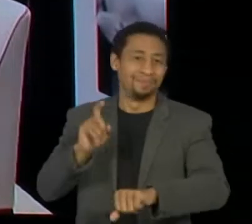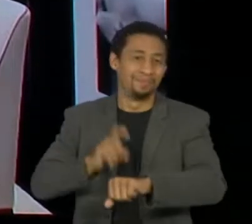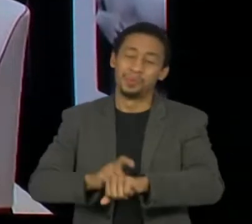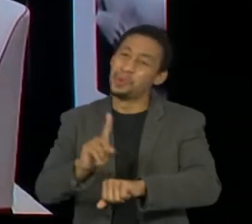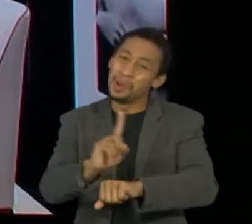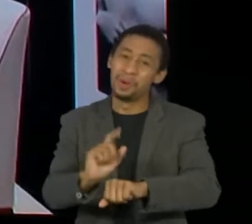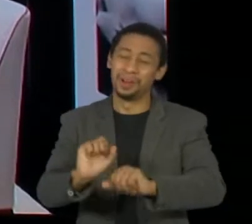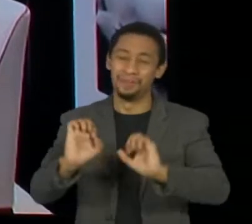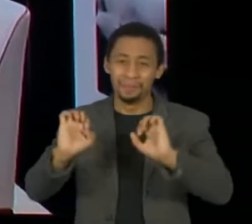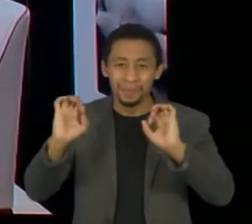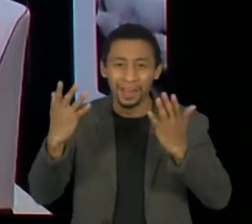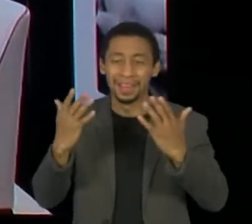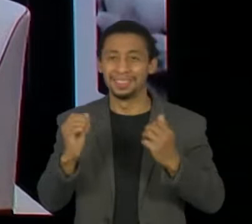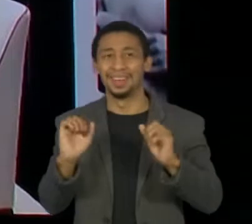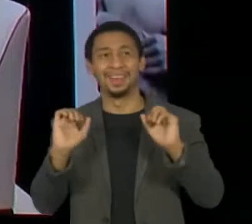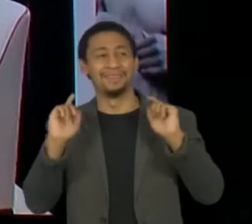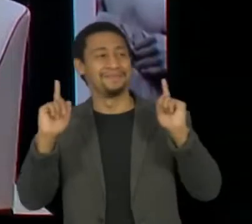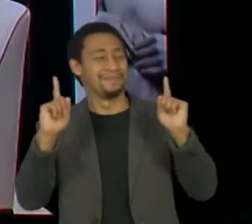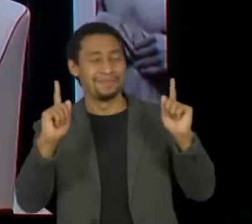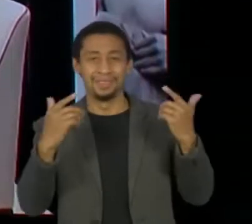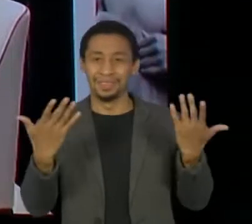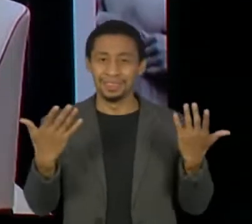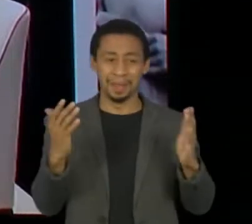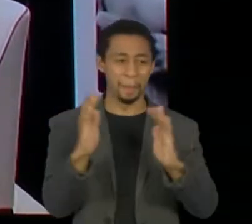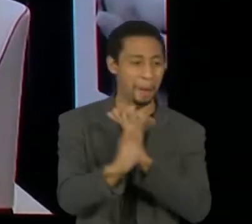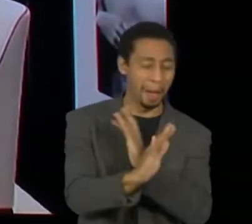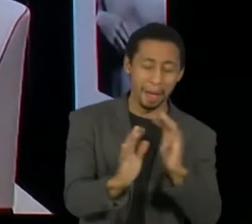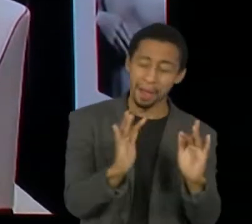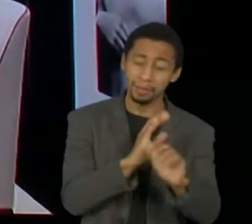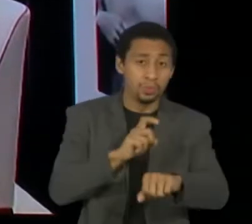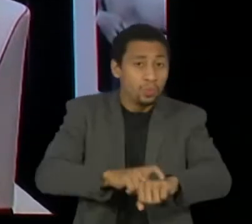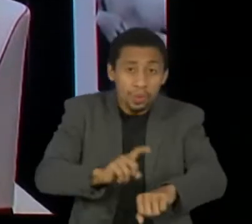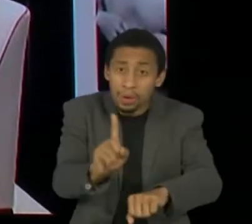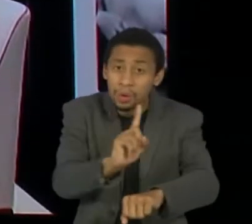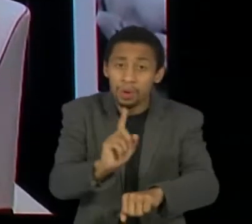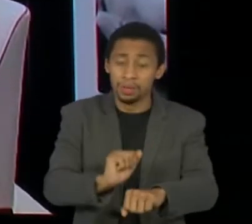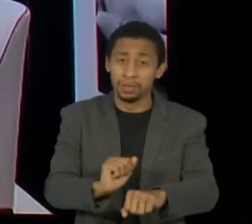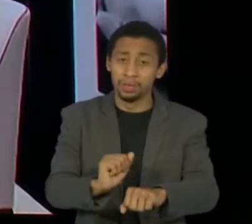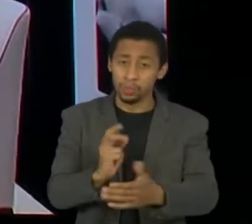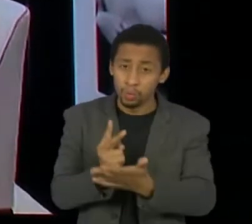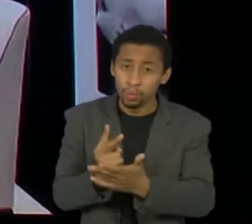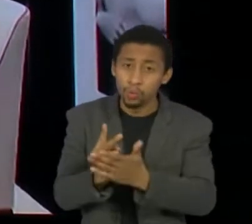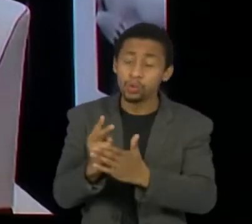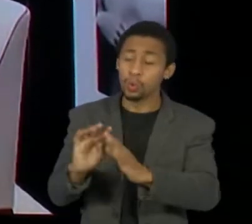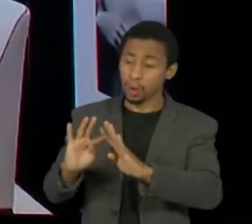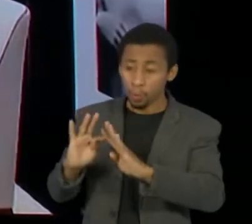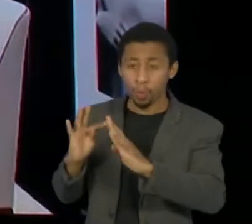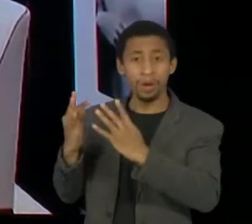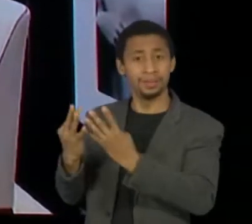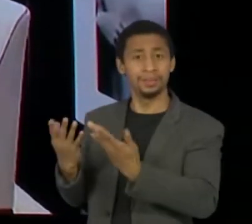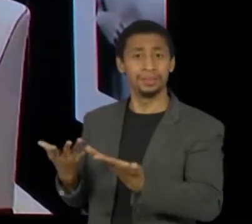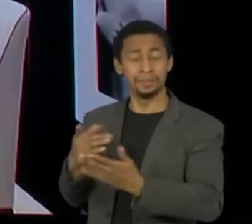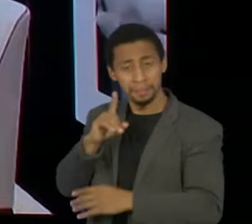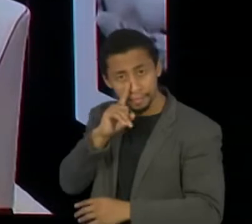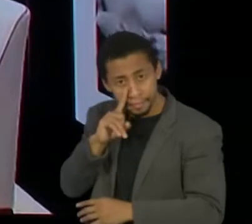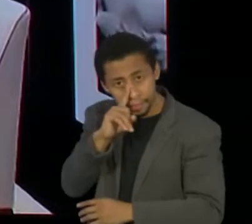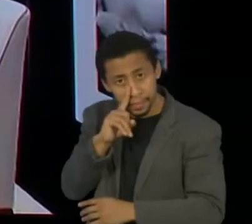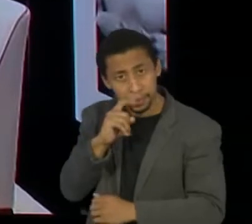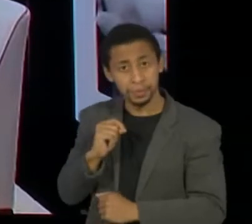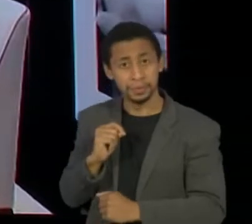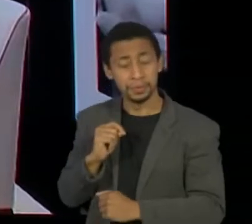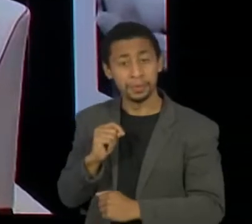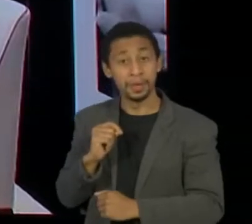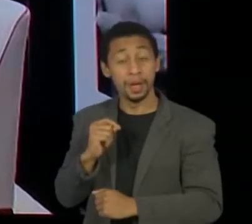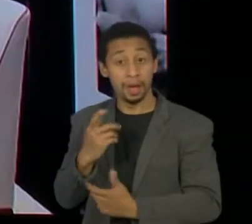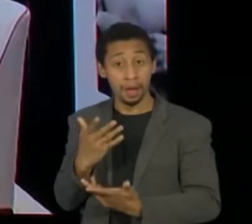comemorar, não é hora de confraternizar. Nós ainda estamos na quarentena, estamos sob risco. Apenas depois da